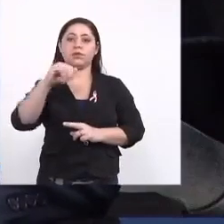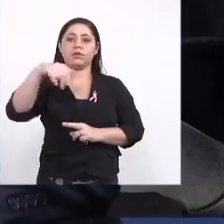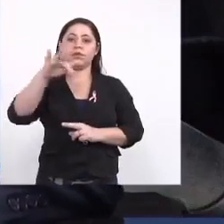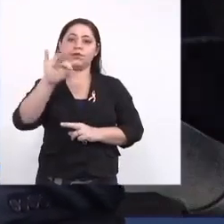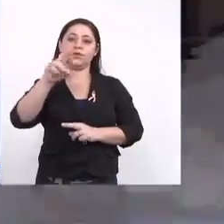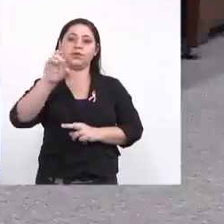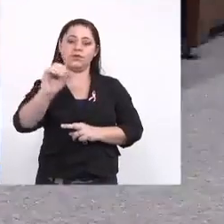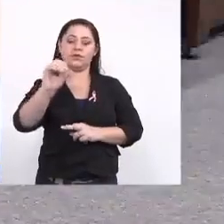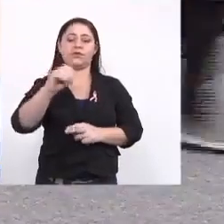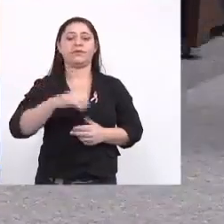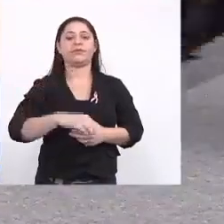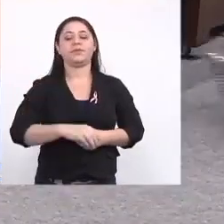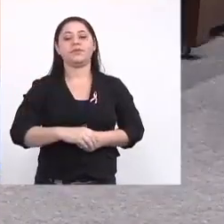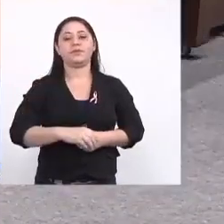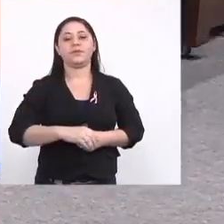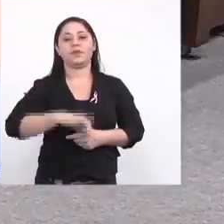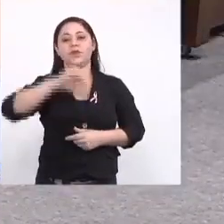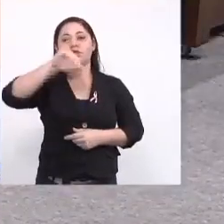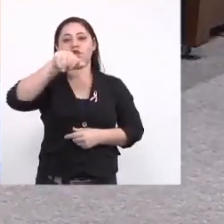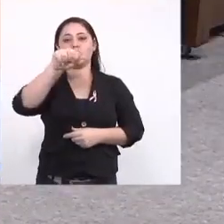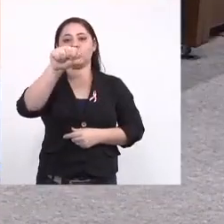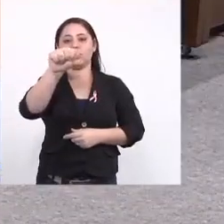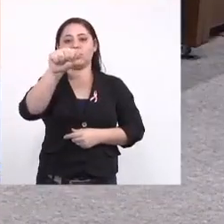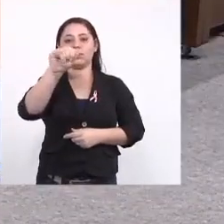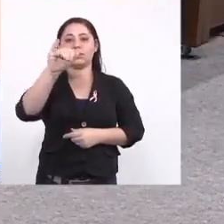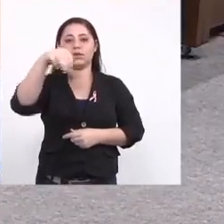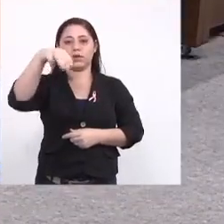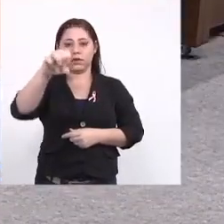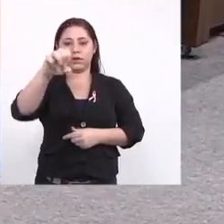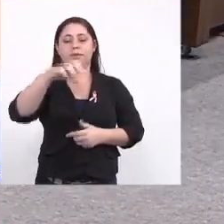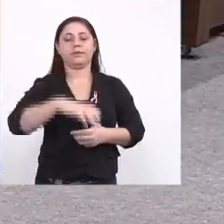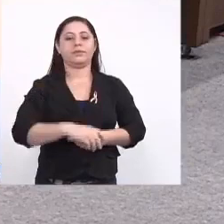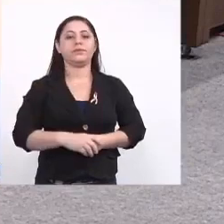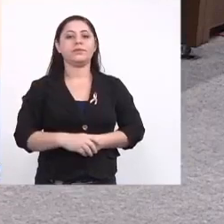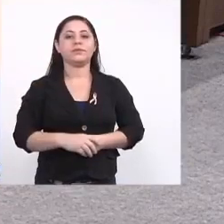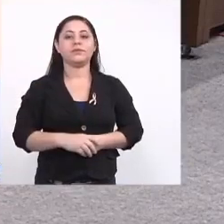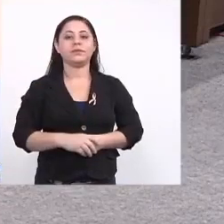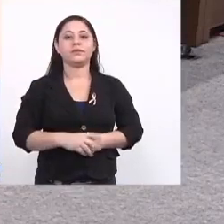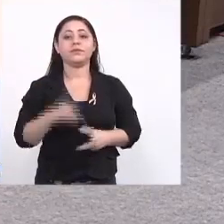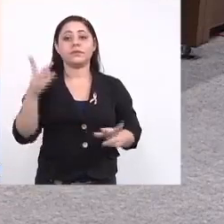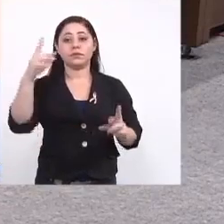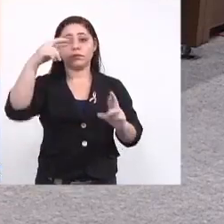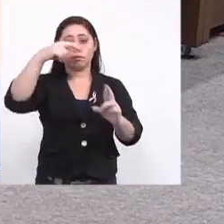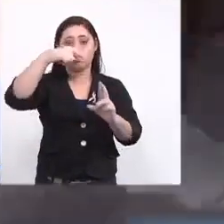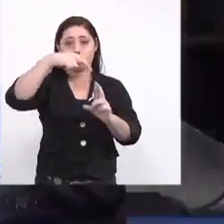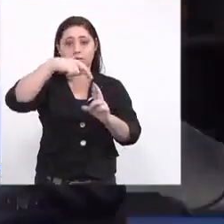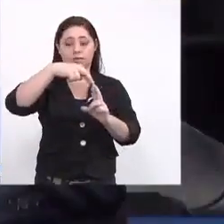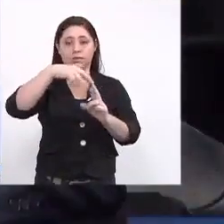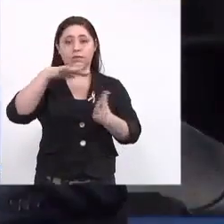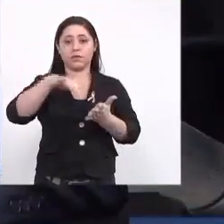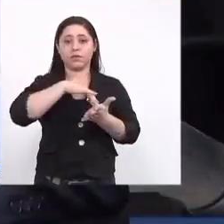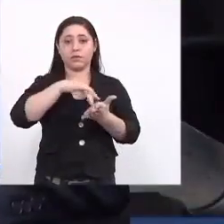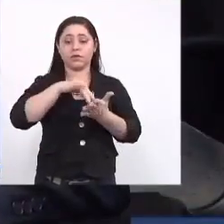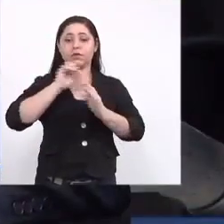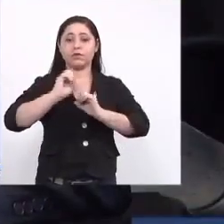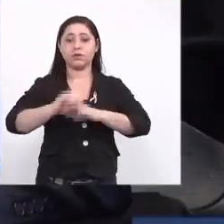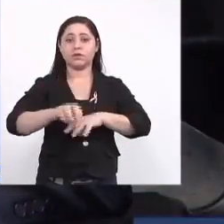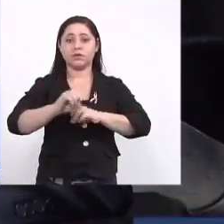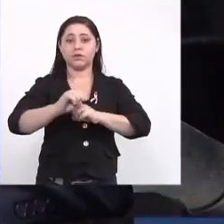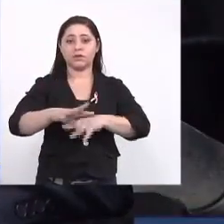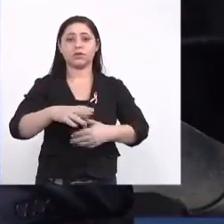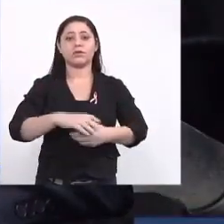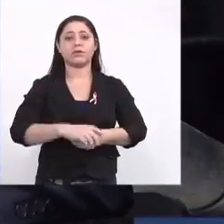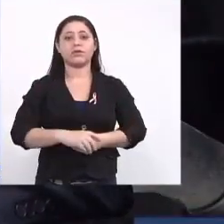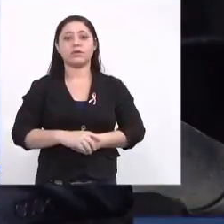Rodrigues Belintani, representando a Secretaria de Educação,